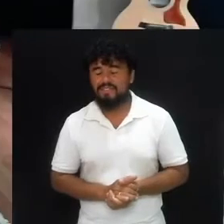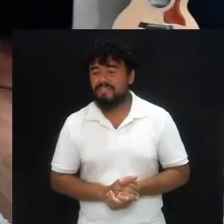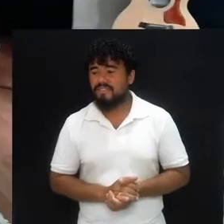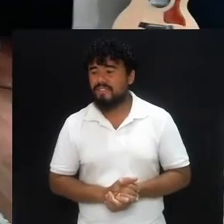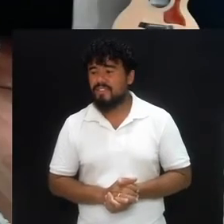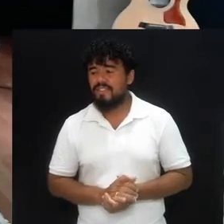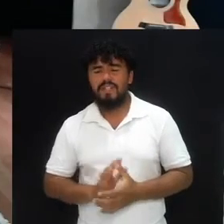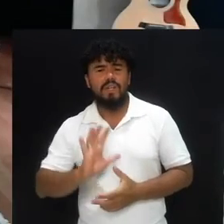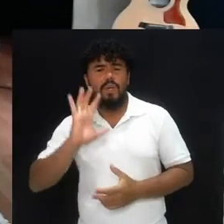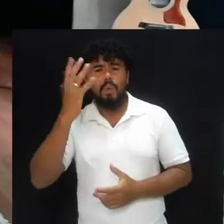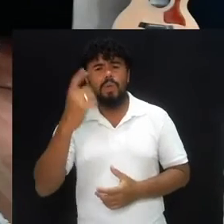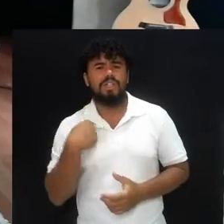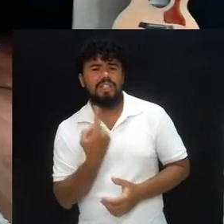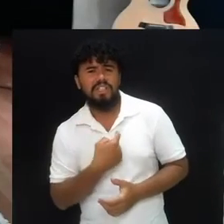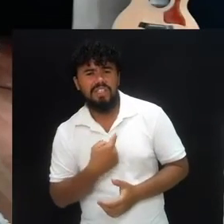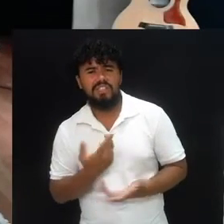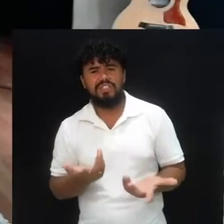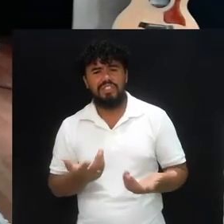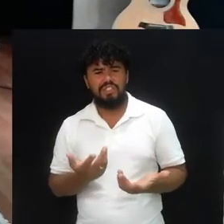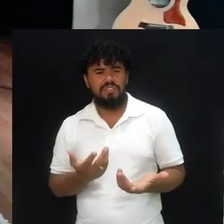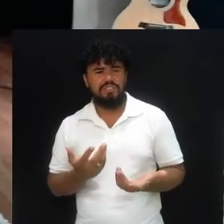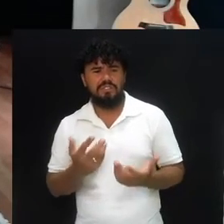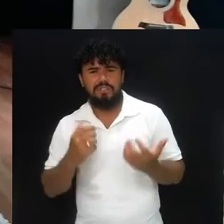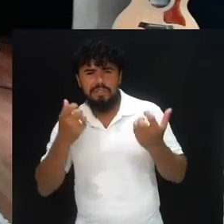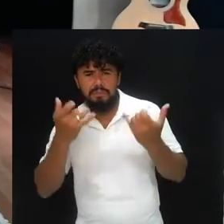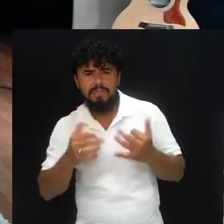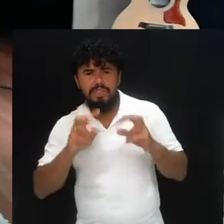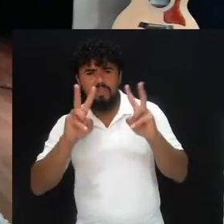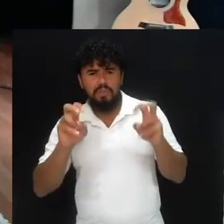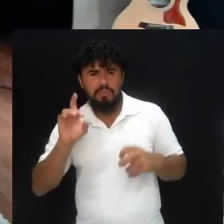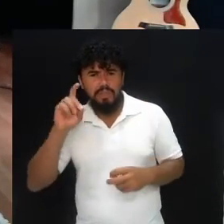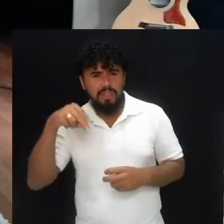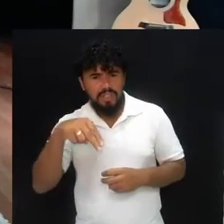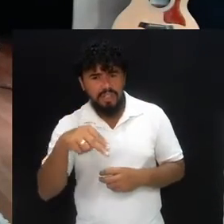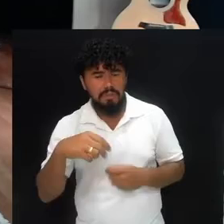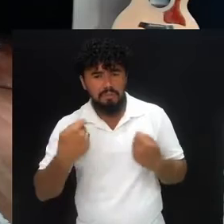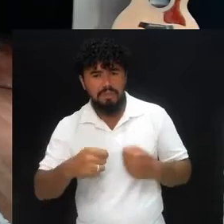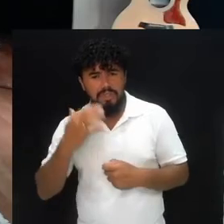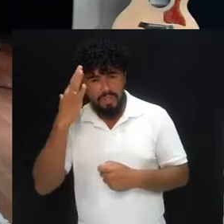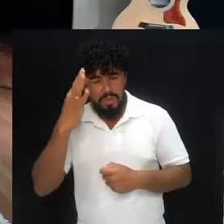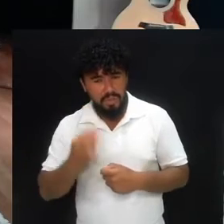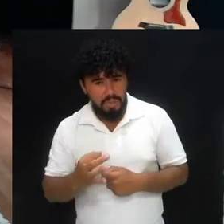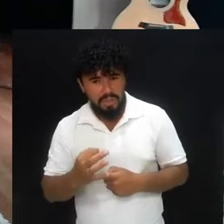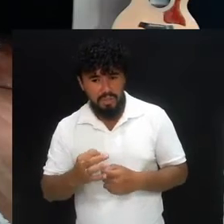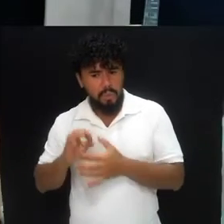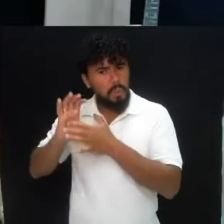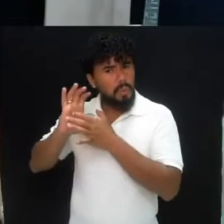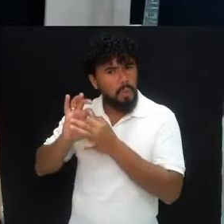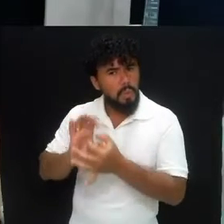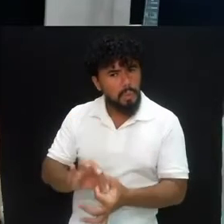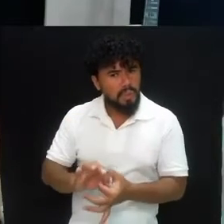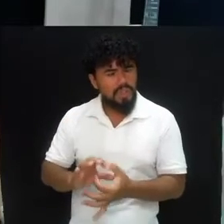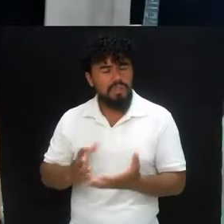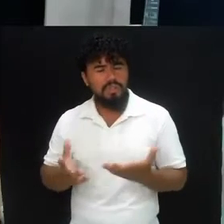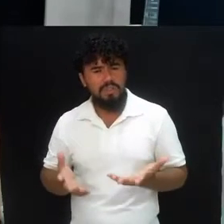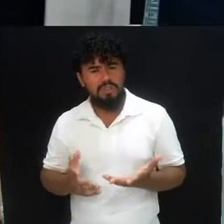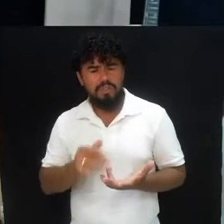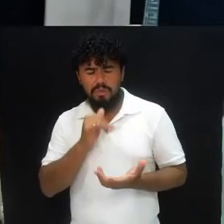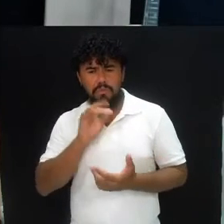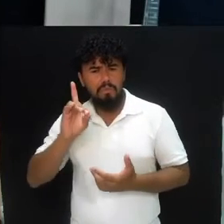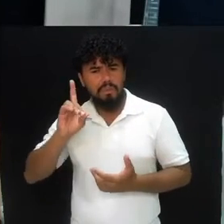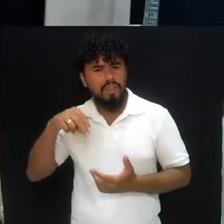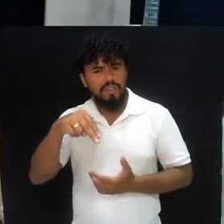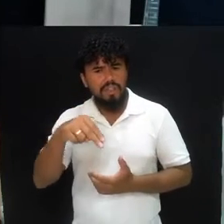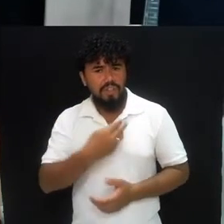Quando a gente fala sobre Daniel, é importante que você compreenda um pouco o contexto do texto de Daniel. Daniel, ele